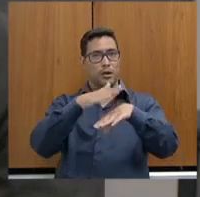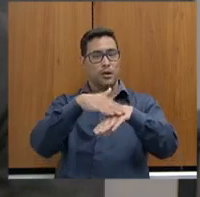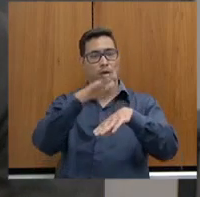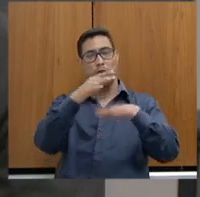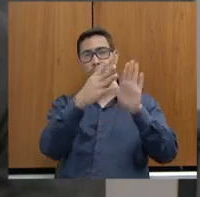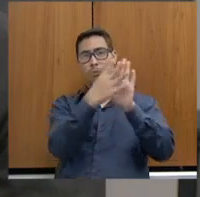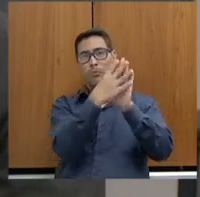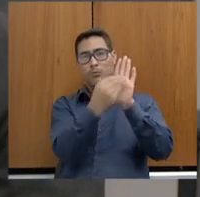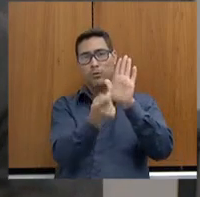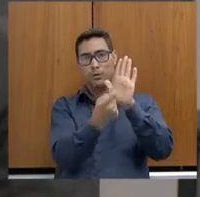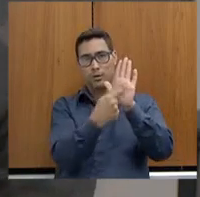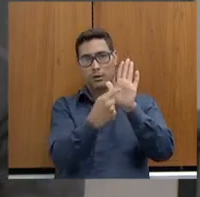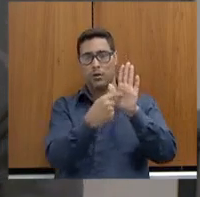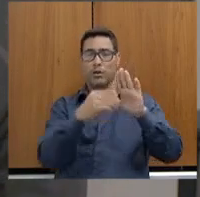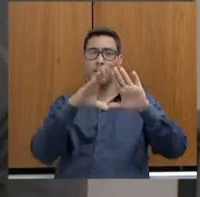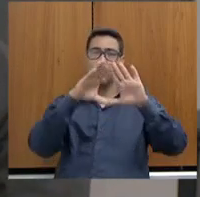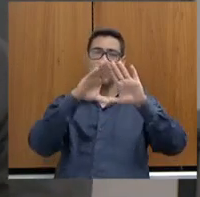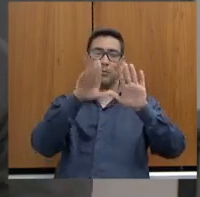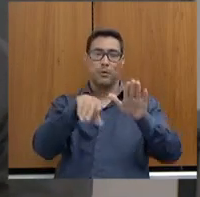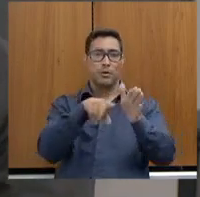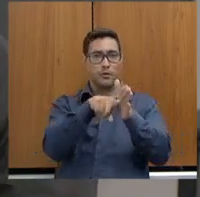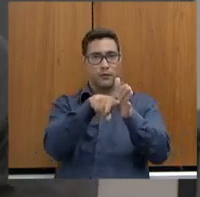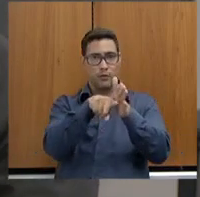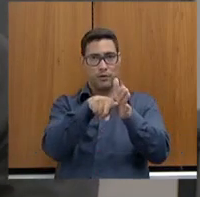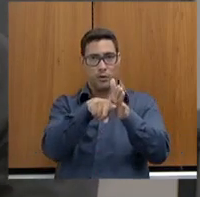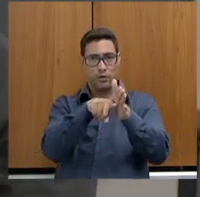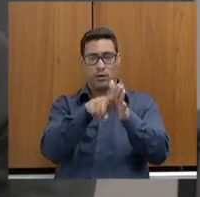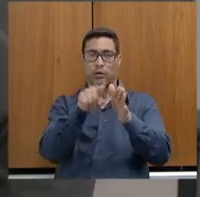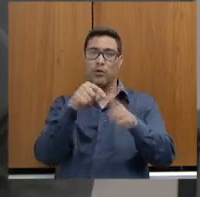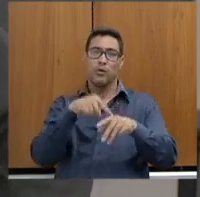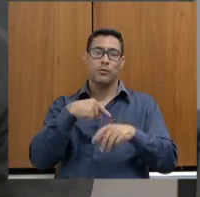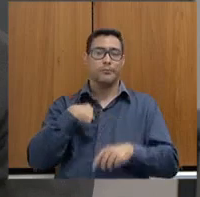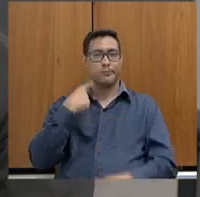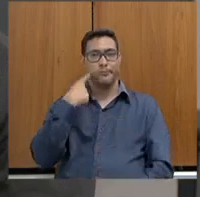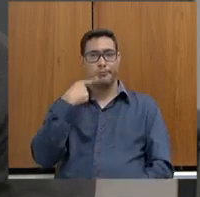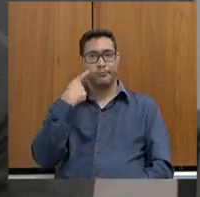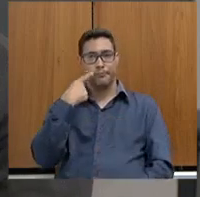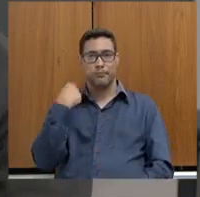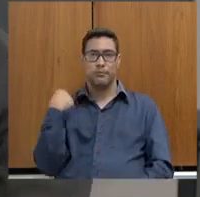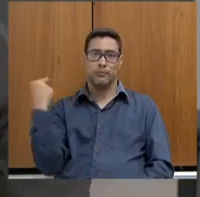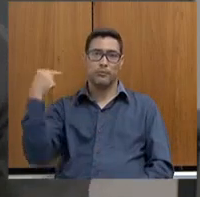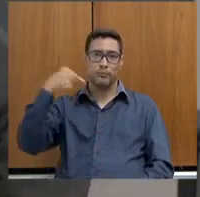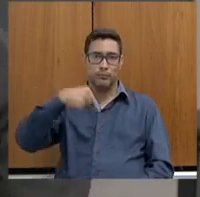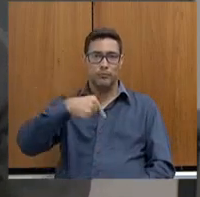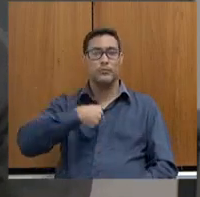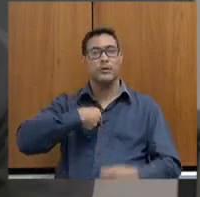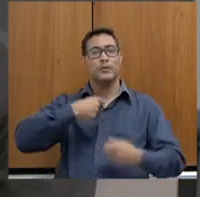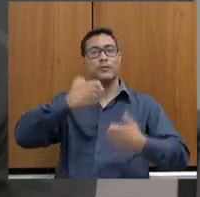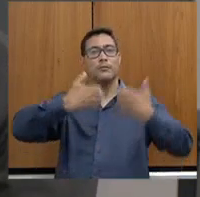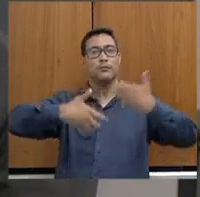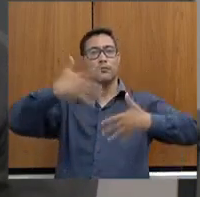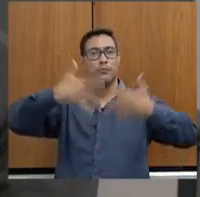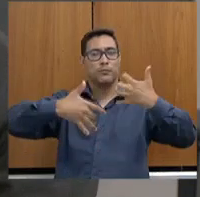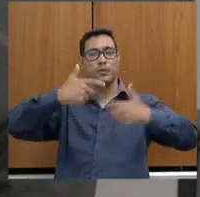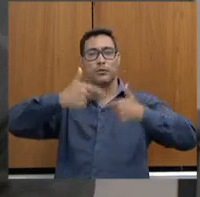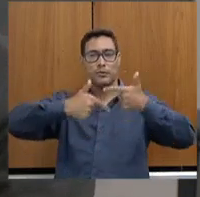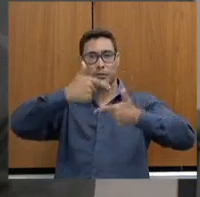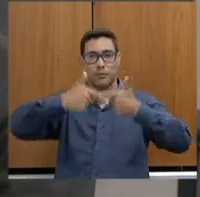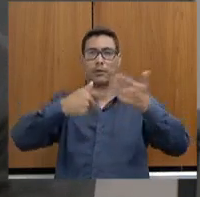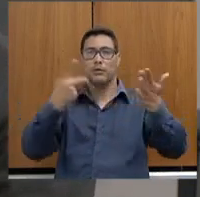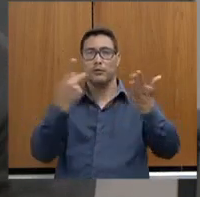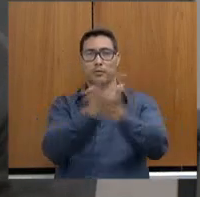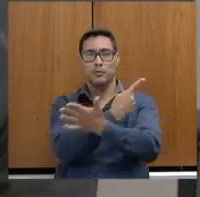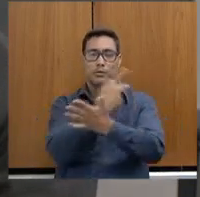Assembleia Fiscaliza, onde o Executivo vem até a Assembleia prestar esclarecimento sobre os trabalhos realizados na sua